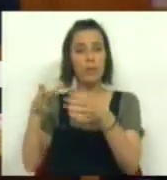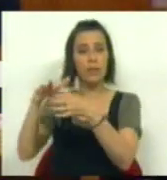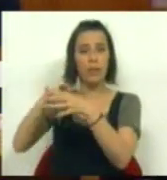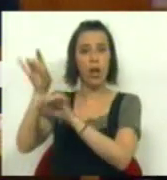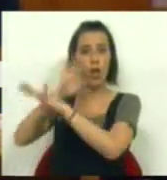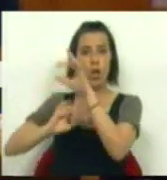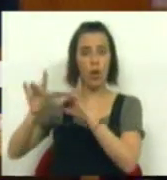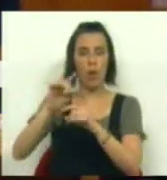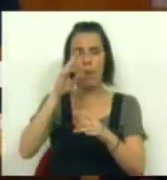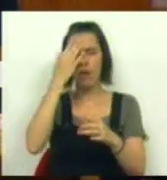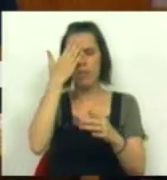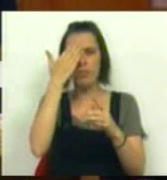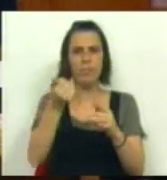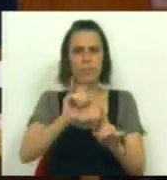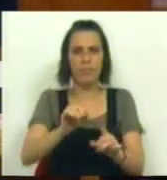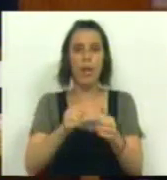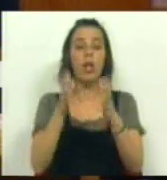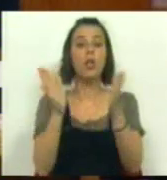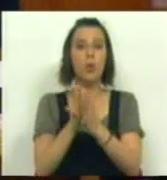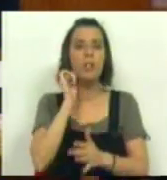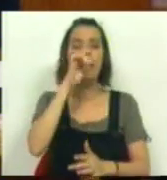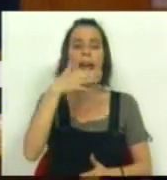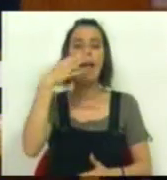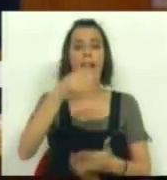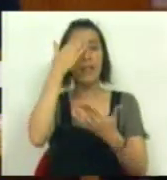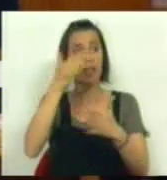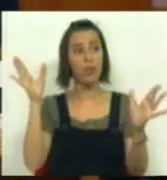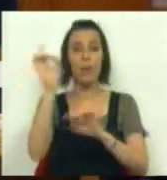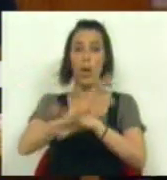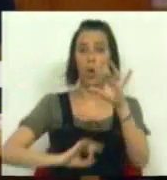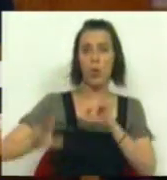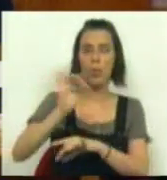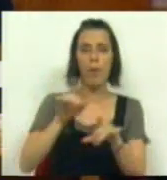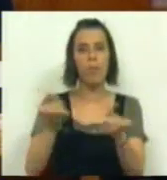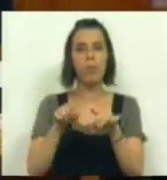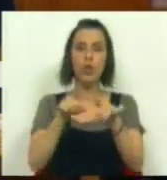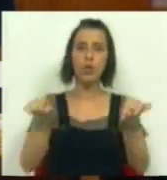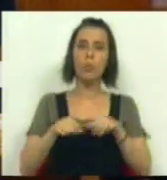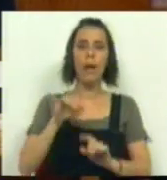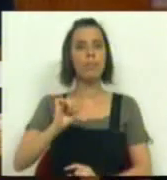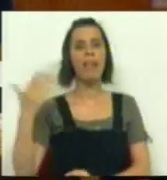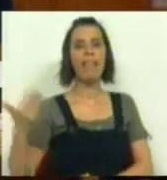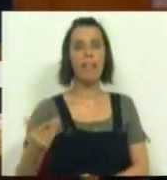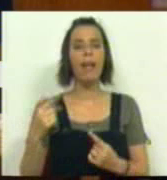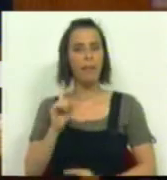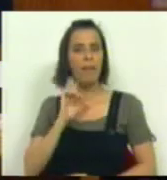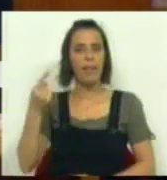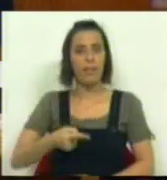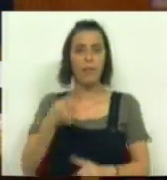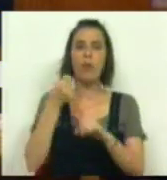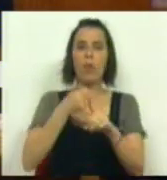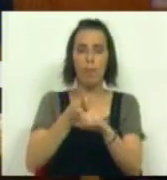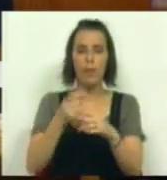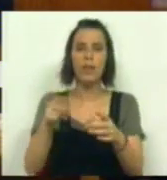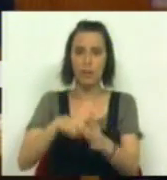Europeia e um delírio a que todos aqueles que acreditam na democracia europeia como um espaço de direitos têm o dever de combater